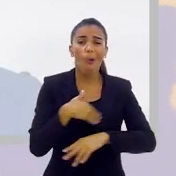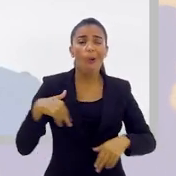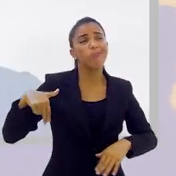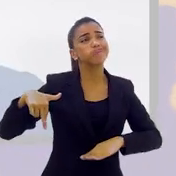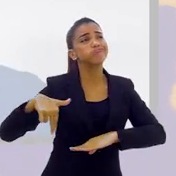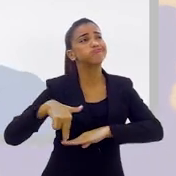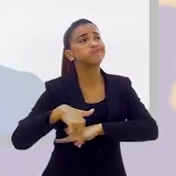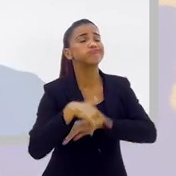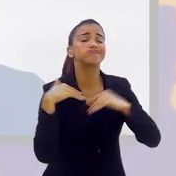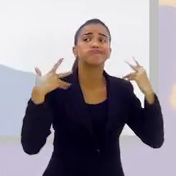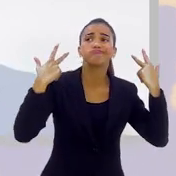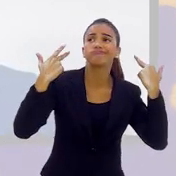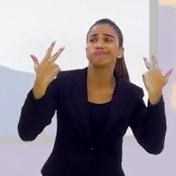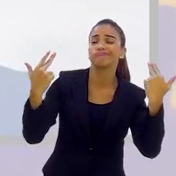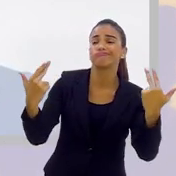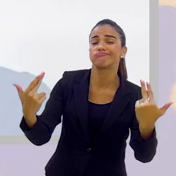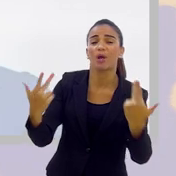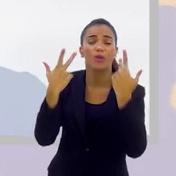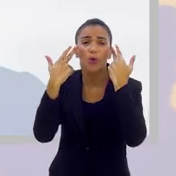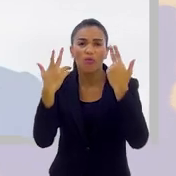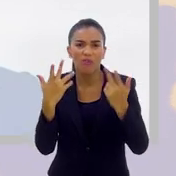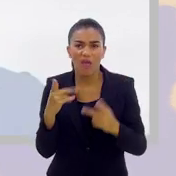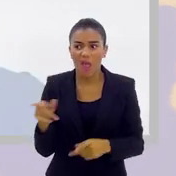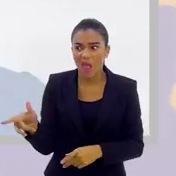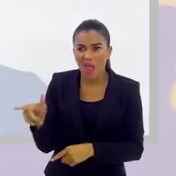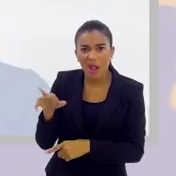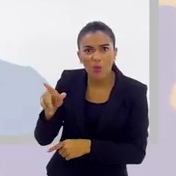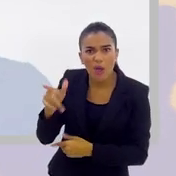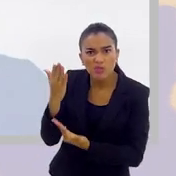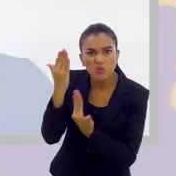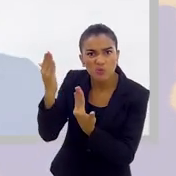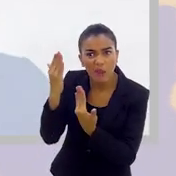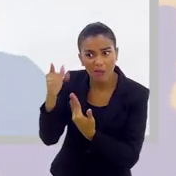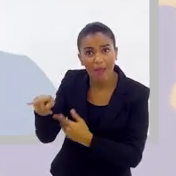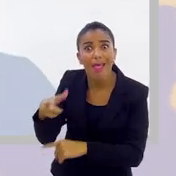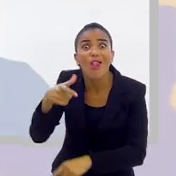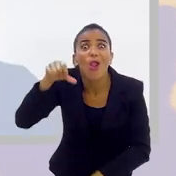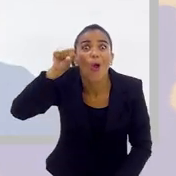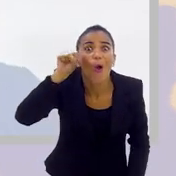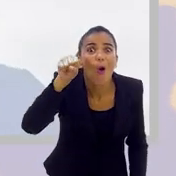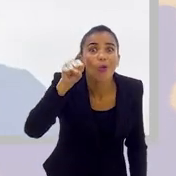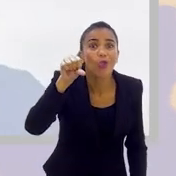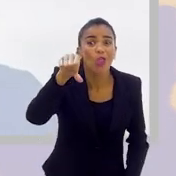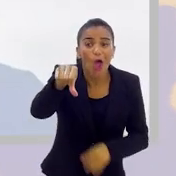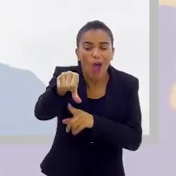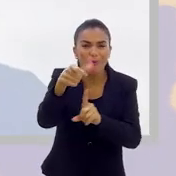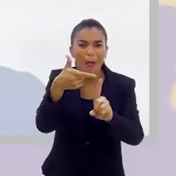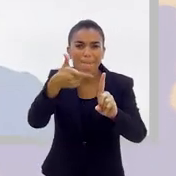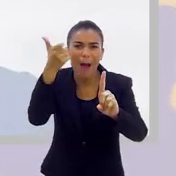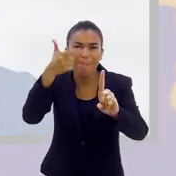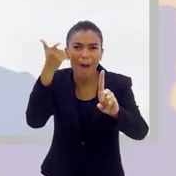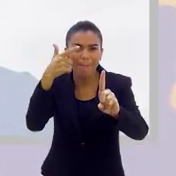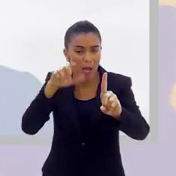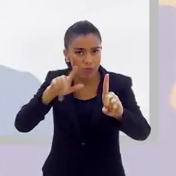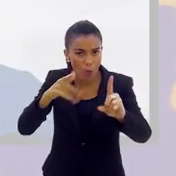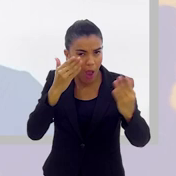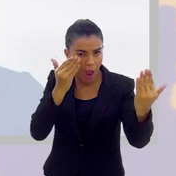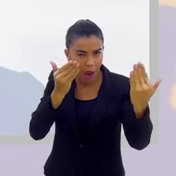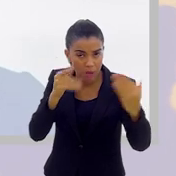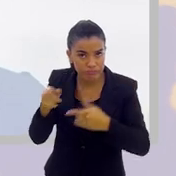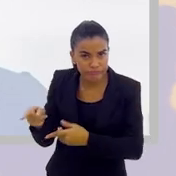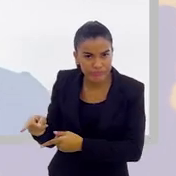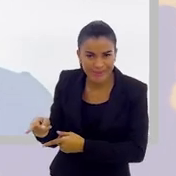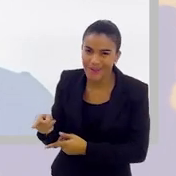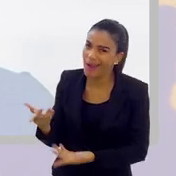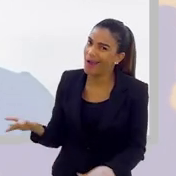novo. Sim. E, porque, ah, não é suspeito. Como suspeito? O cara deu oito tiros. É suspeito? Ah,